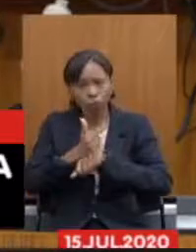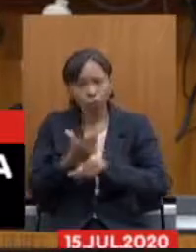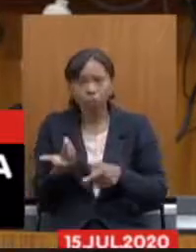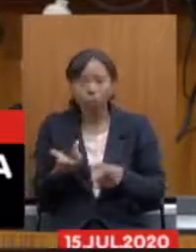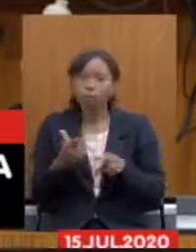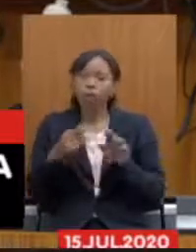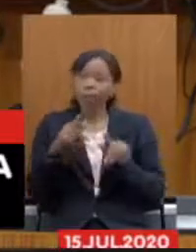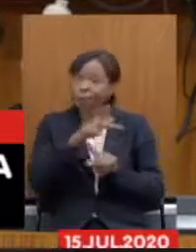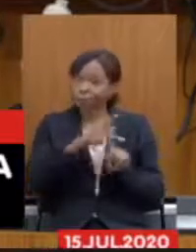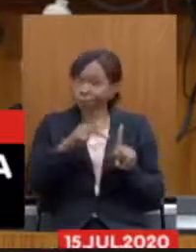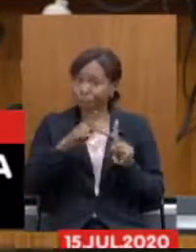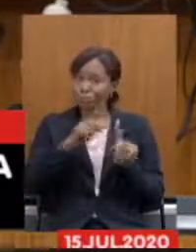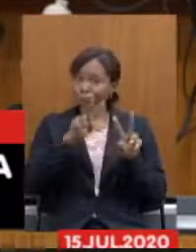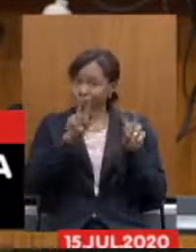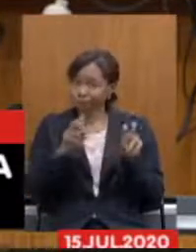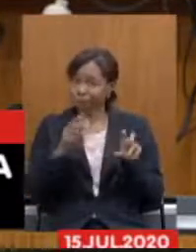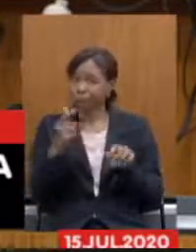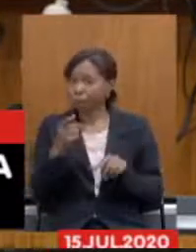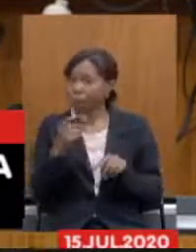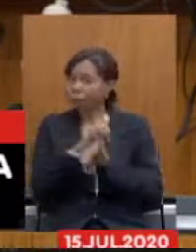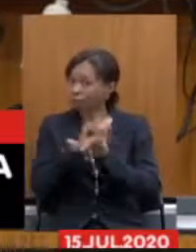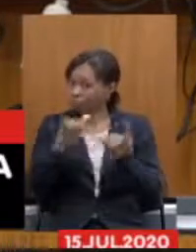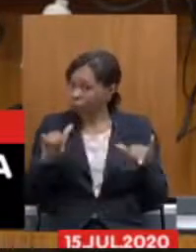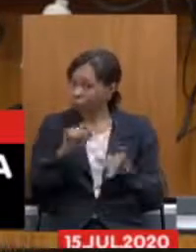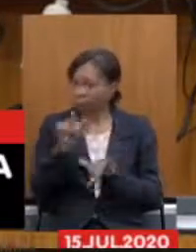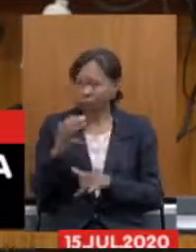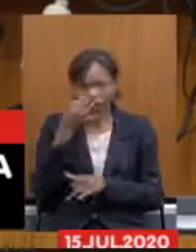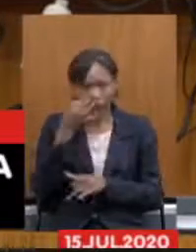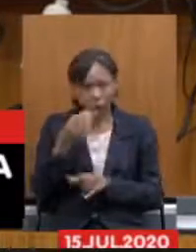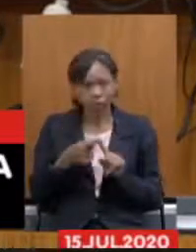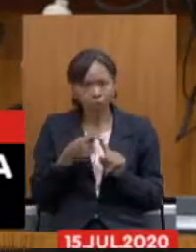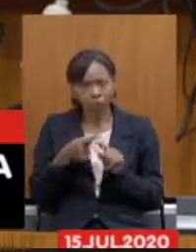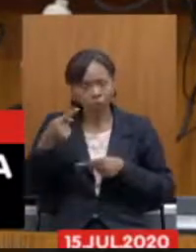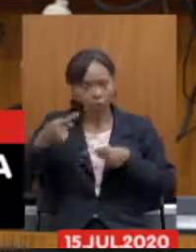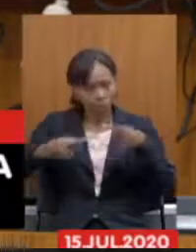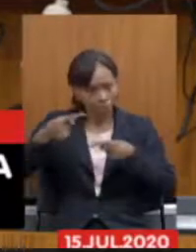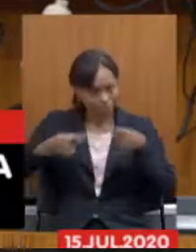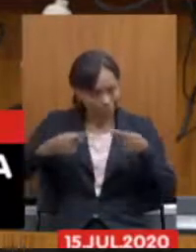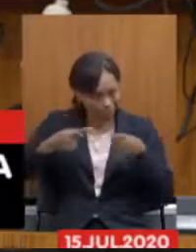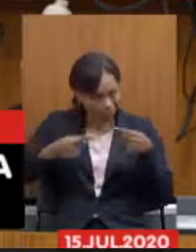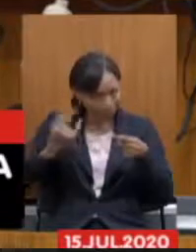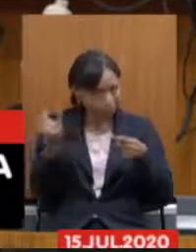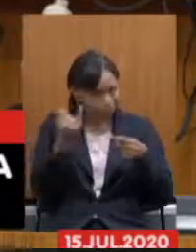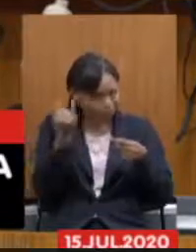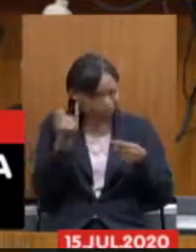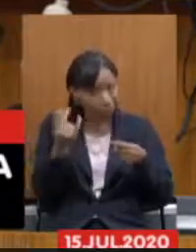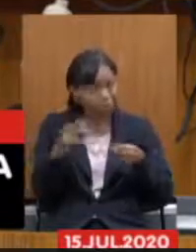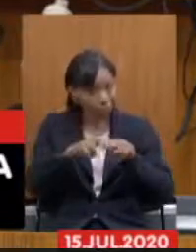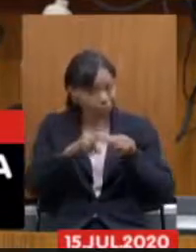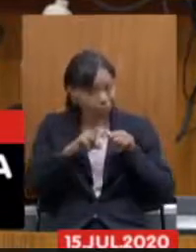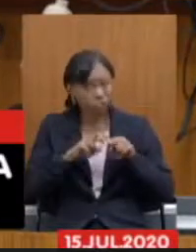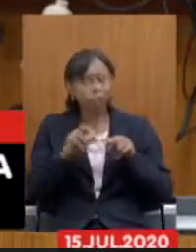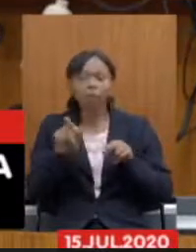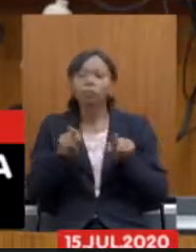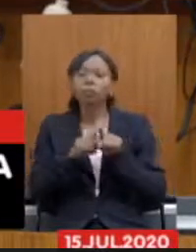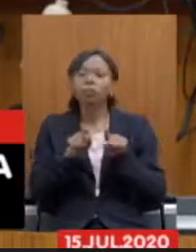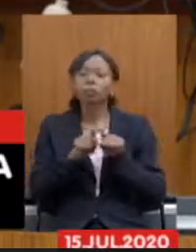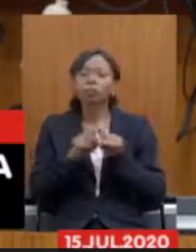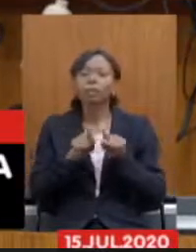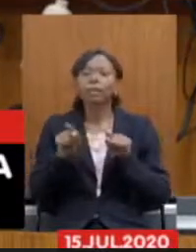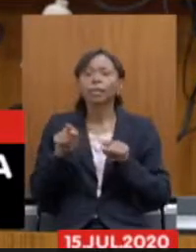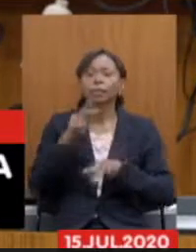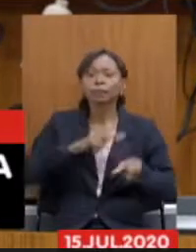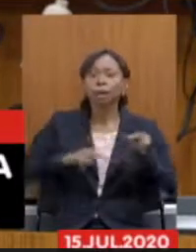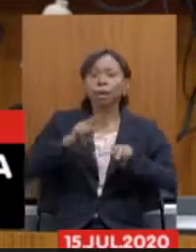dos colegas porque eu acho que o debate aqui trazido extremamente pertinente exatamente por isso aqui também concordo com a variação que foi